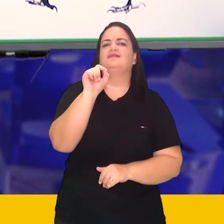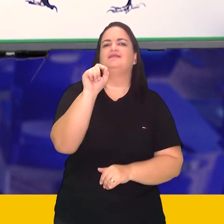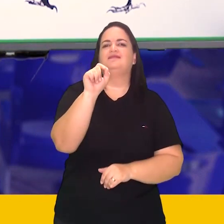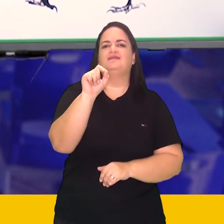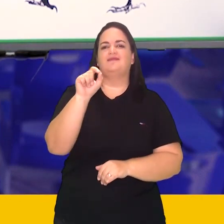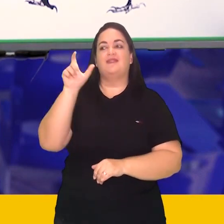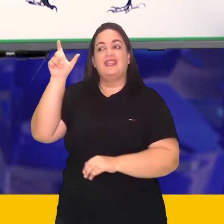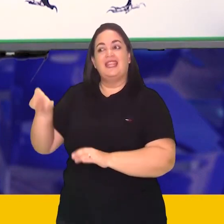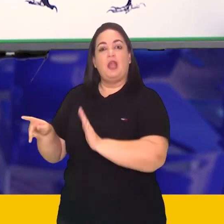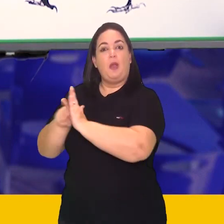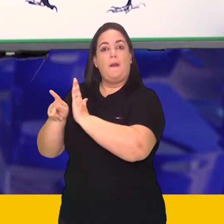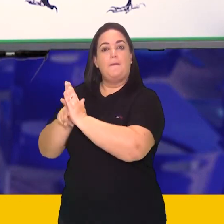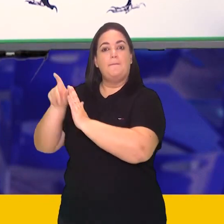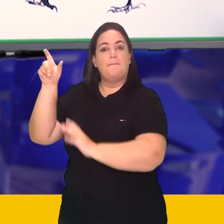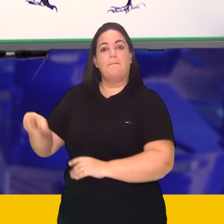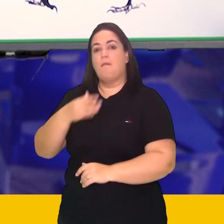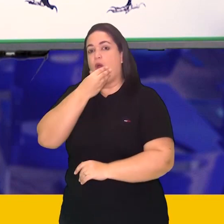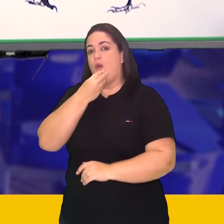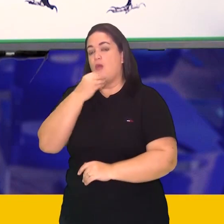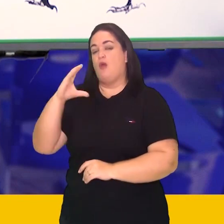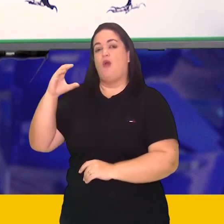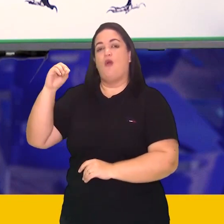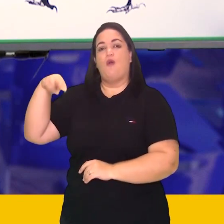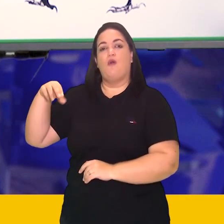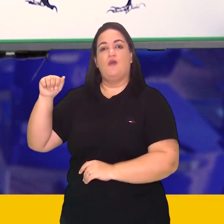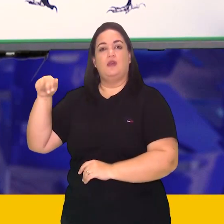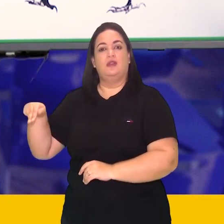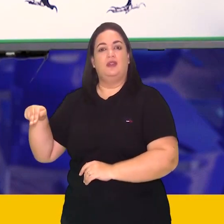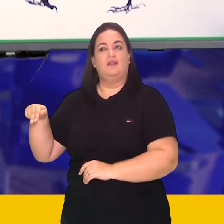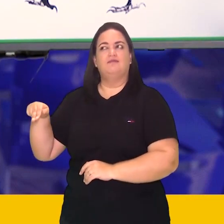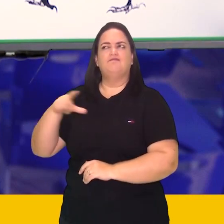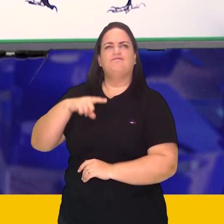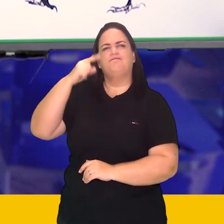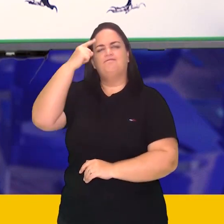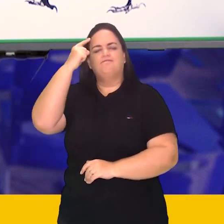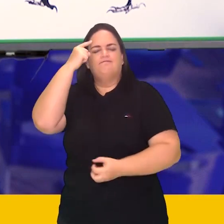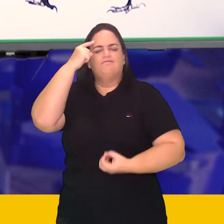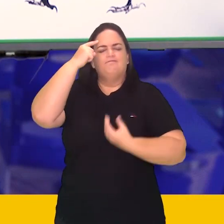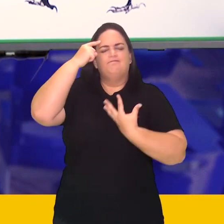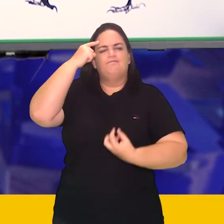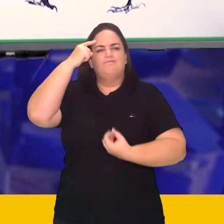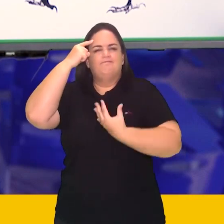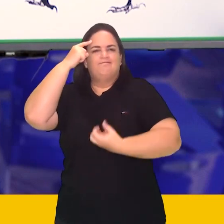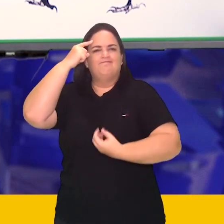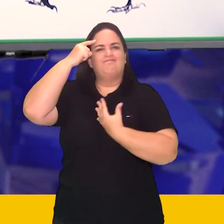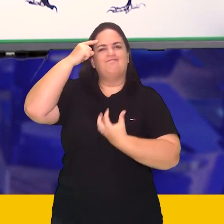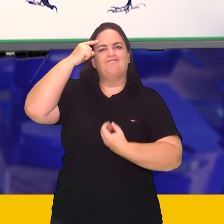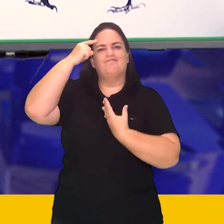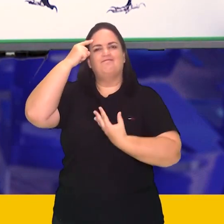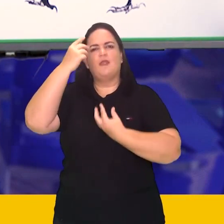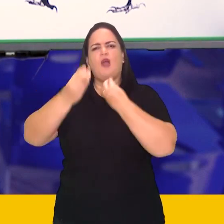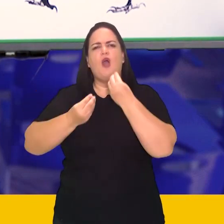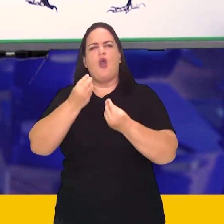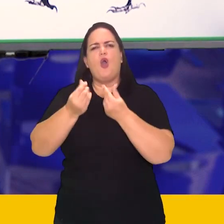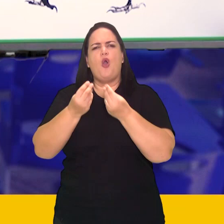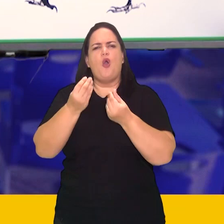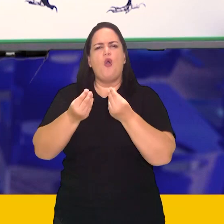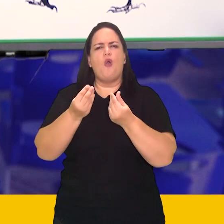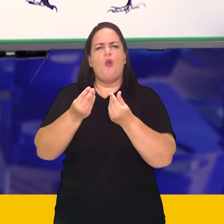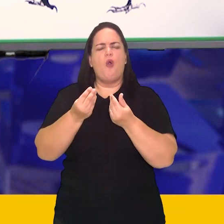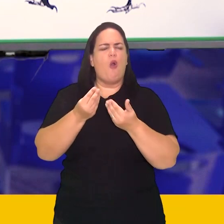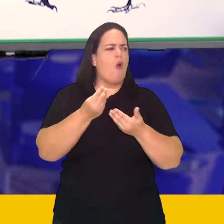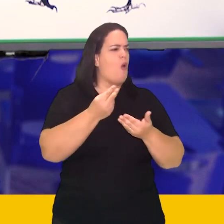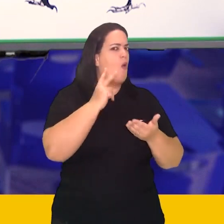próprio Arthur Conan Doyle, por sua vez, se inspirou grandemente, fortemente na obra e na